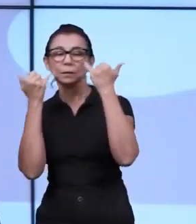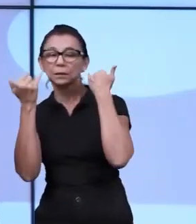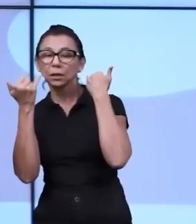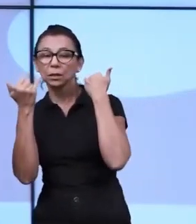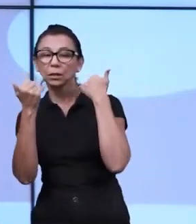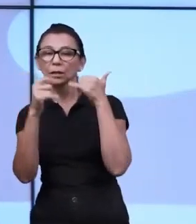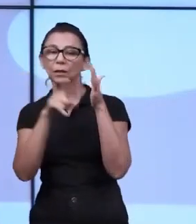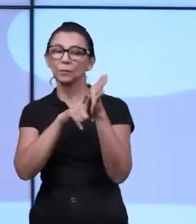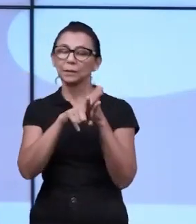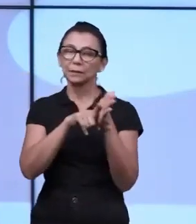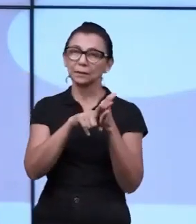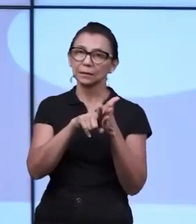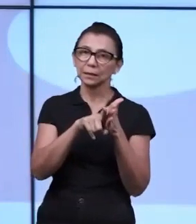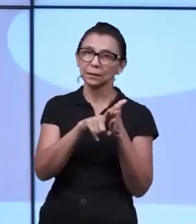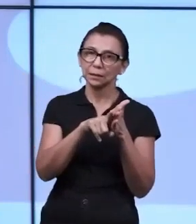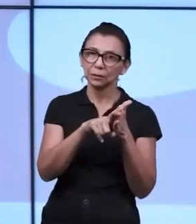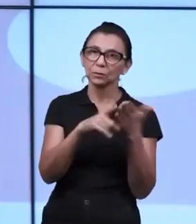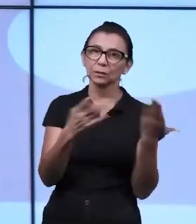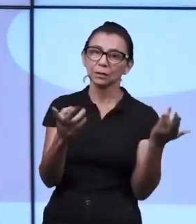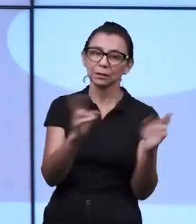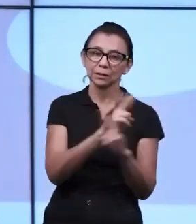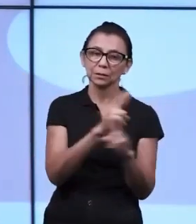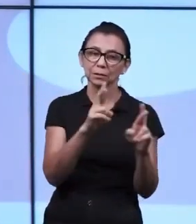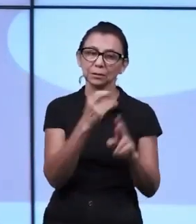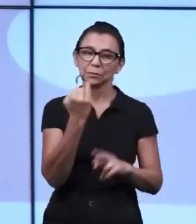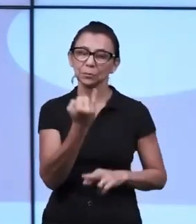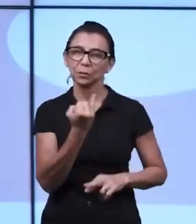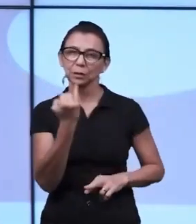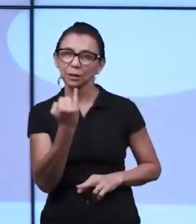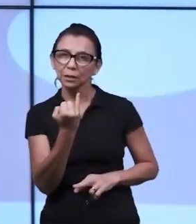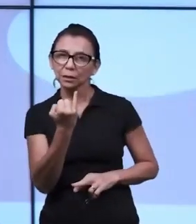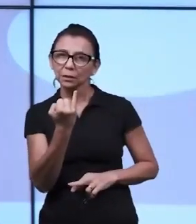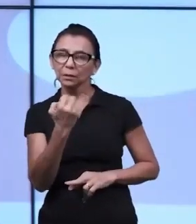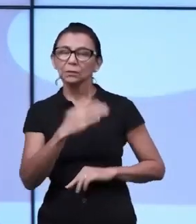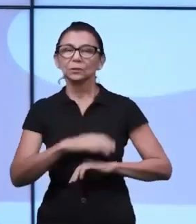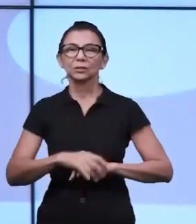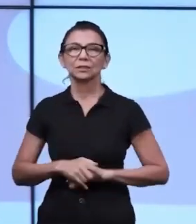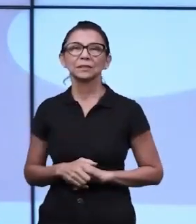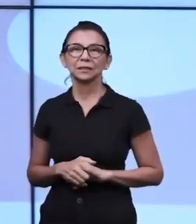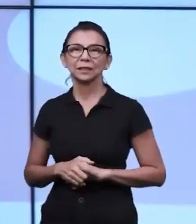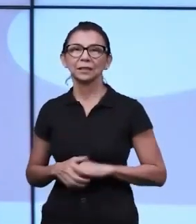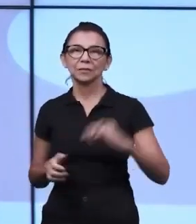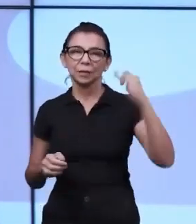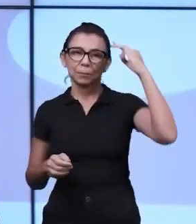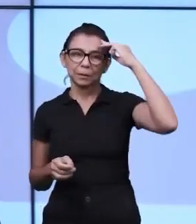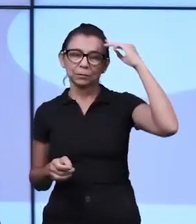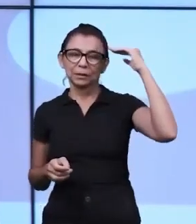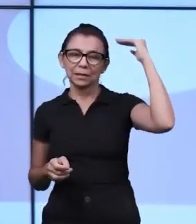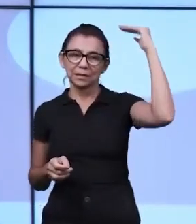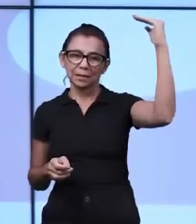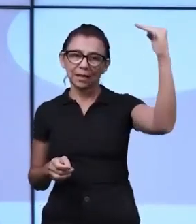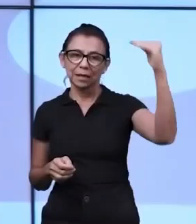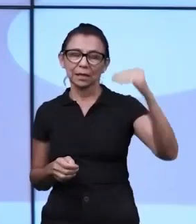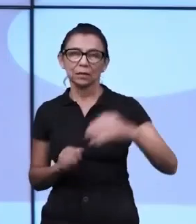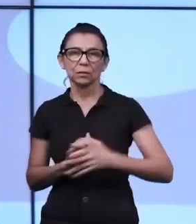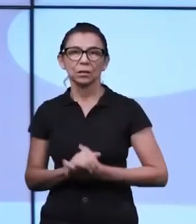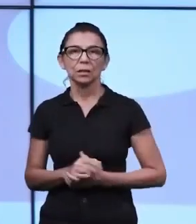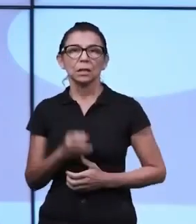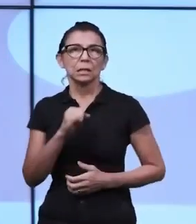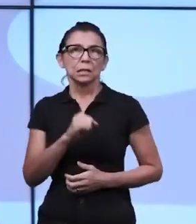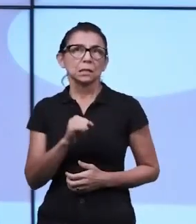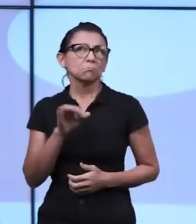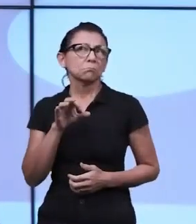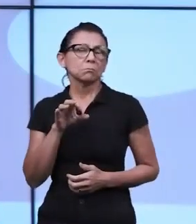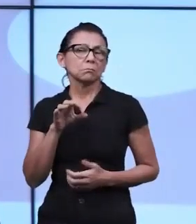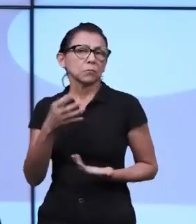informações, ouvindo o seu filho. Vocês vão se relacionando cada vez melhor. Então, não se sinta culpado por se algum